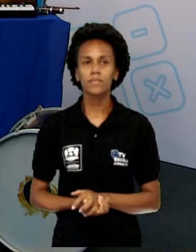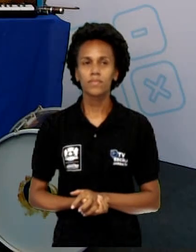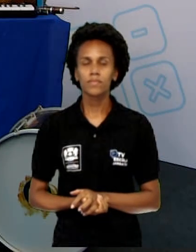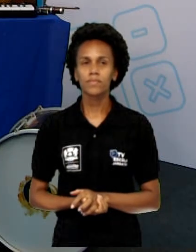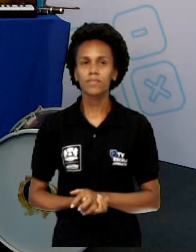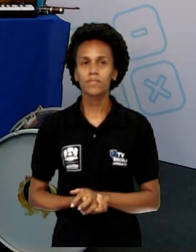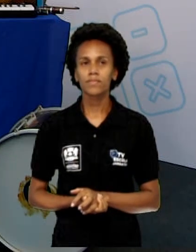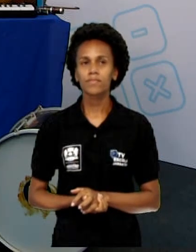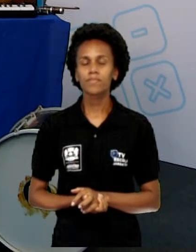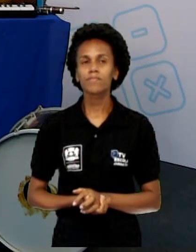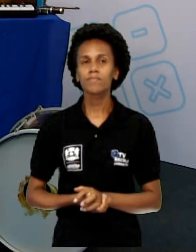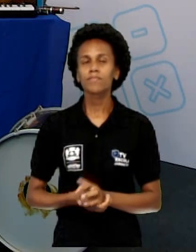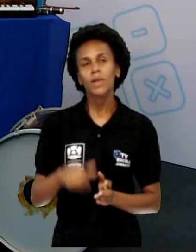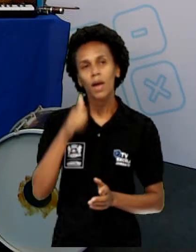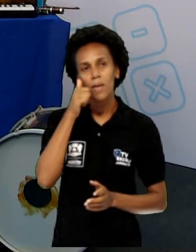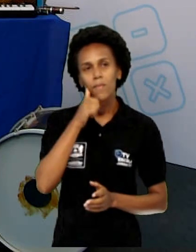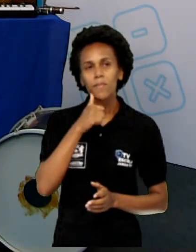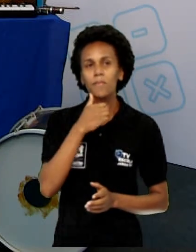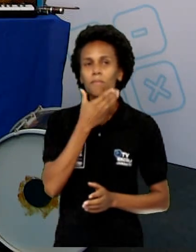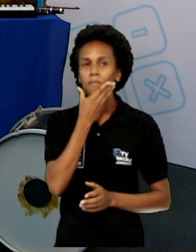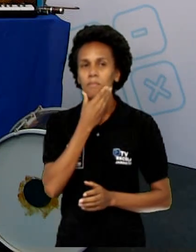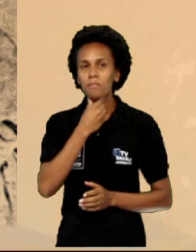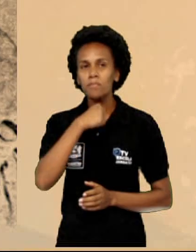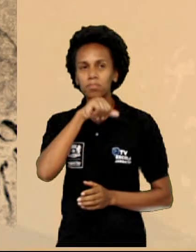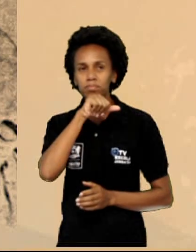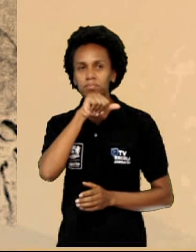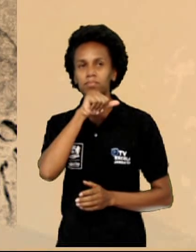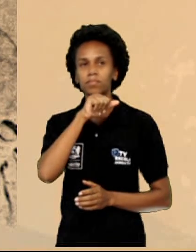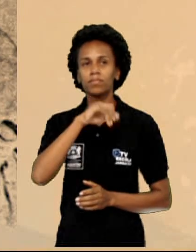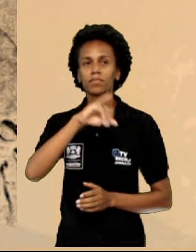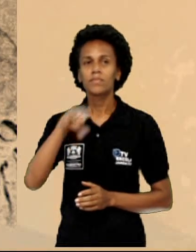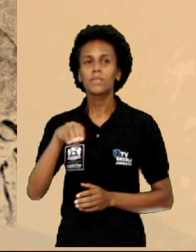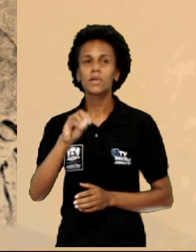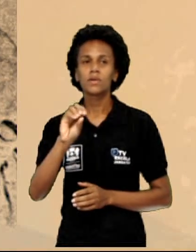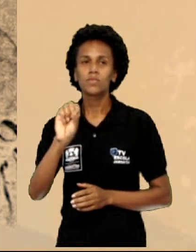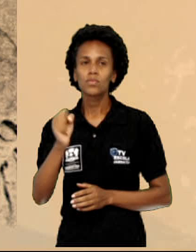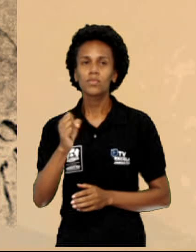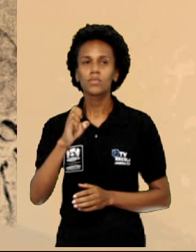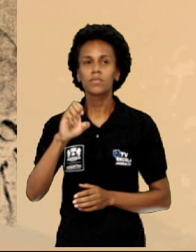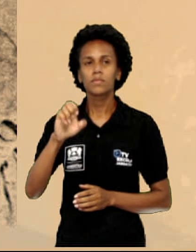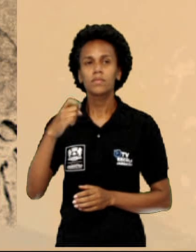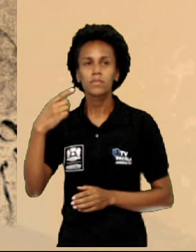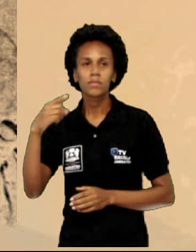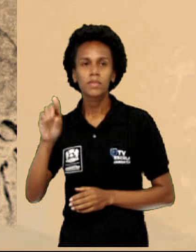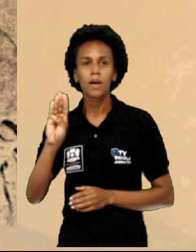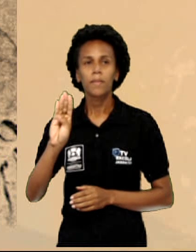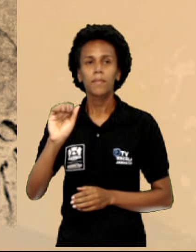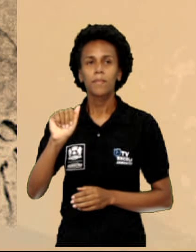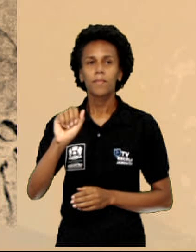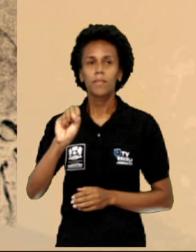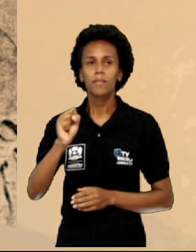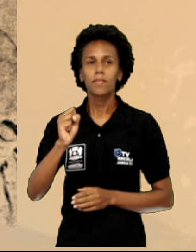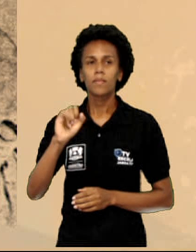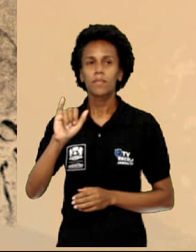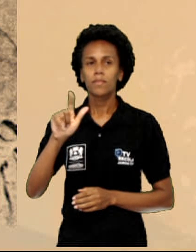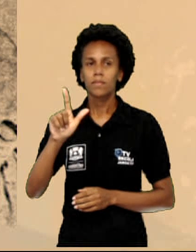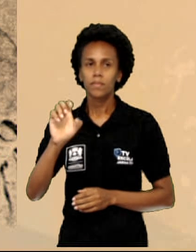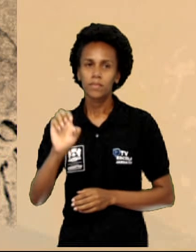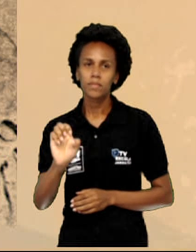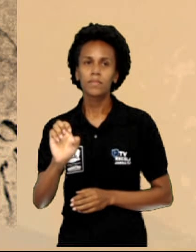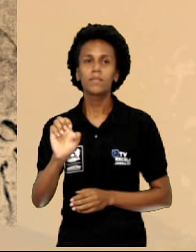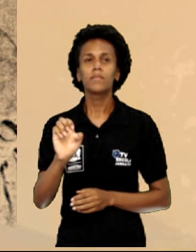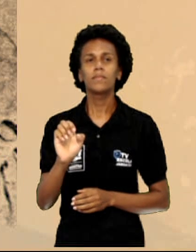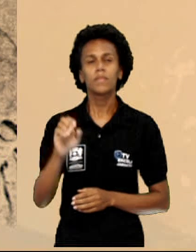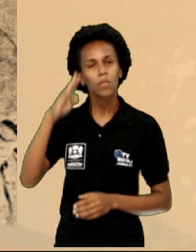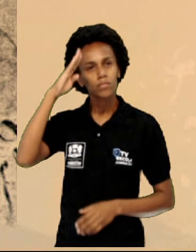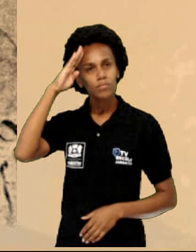Nascida da União de José Basileu Neves Gonzaga, militar, ilustre do Império,